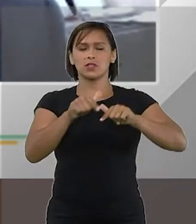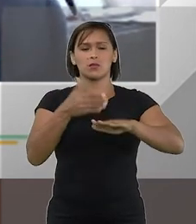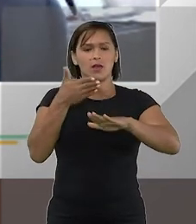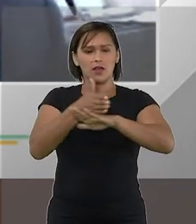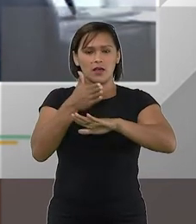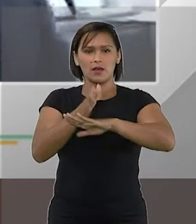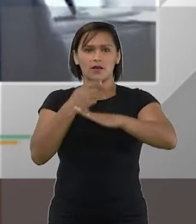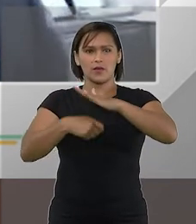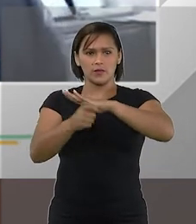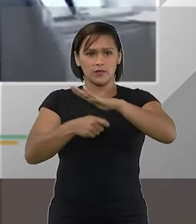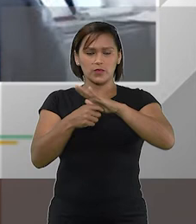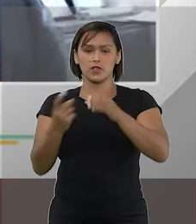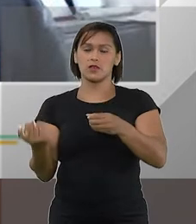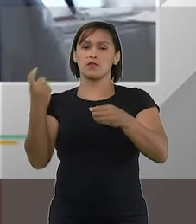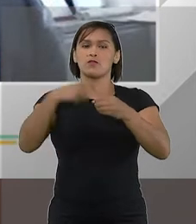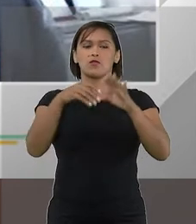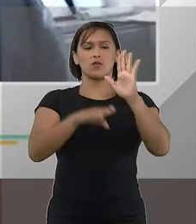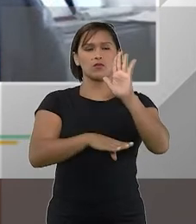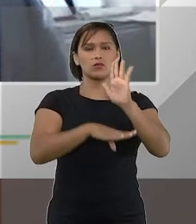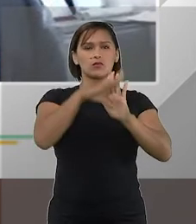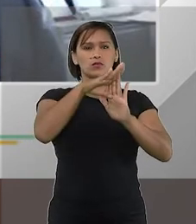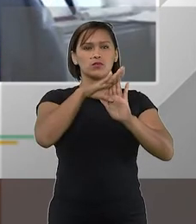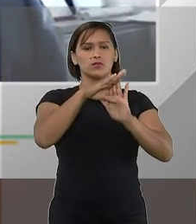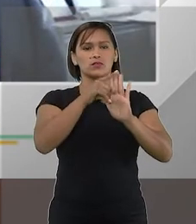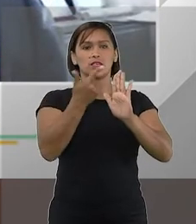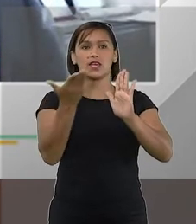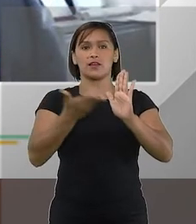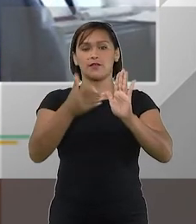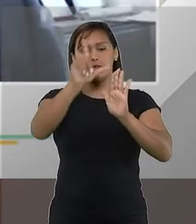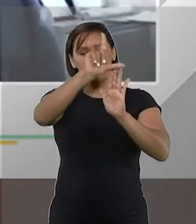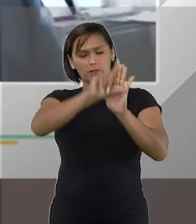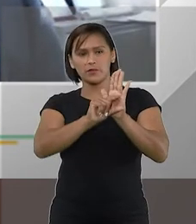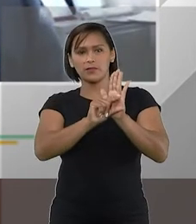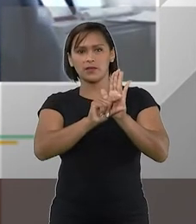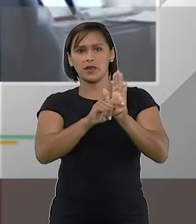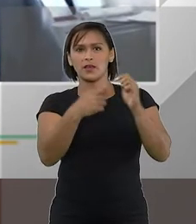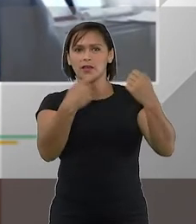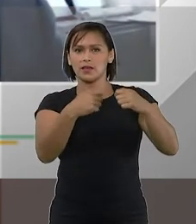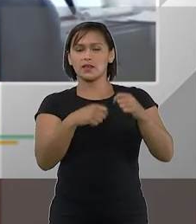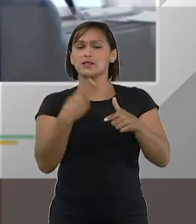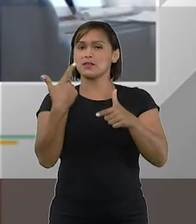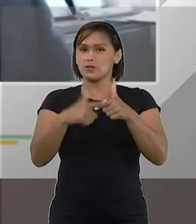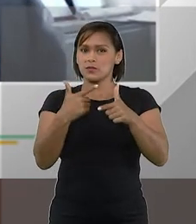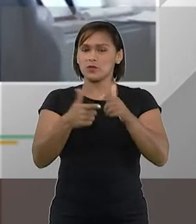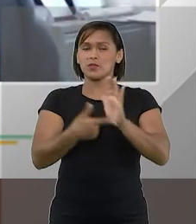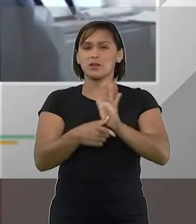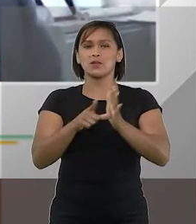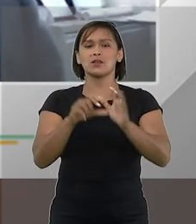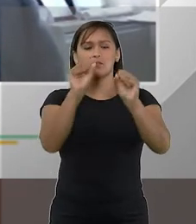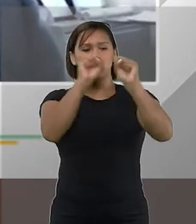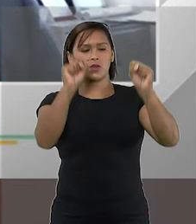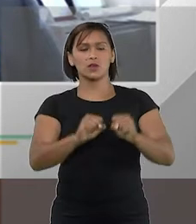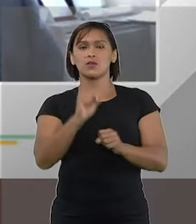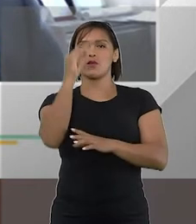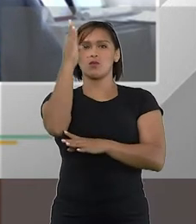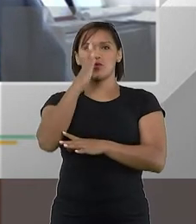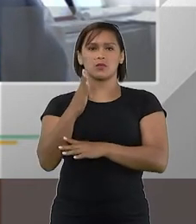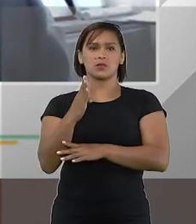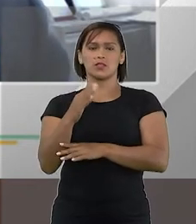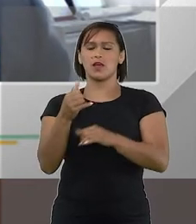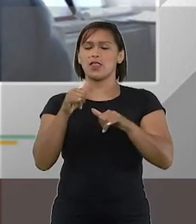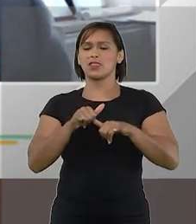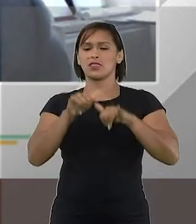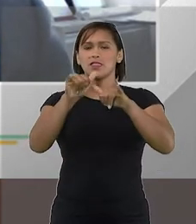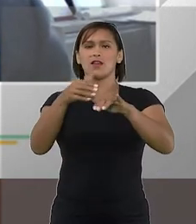e recuperar os níveis anteriores de sua atuação, e esse era um grande problema, porque o sistema brasileiro